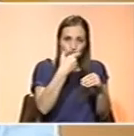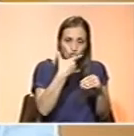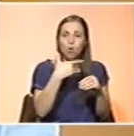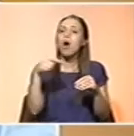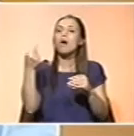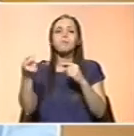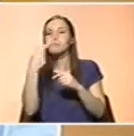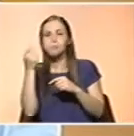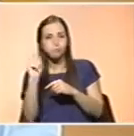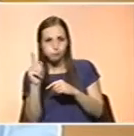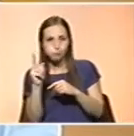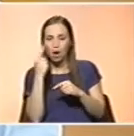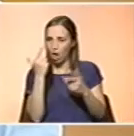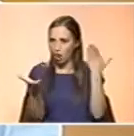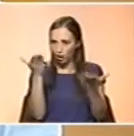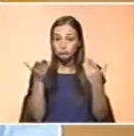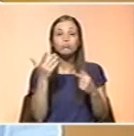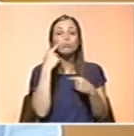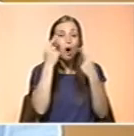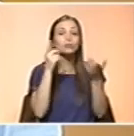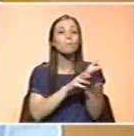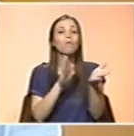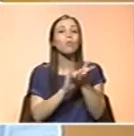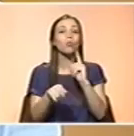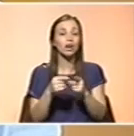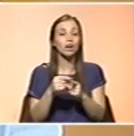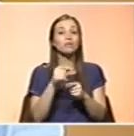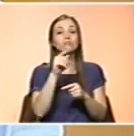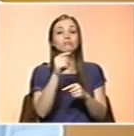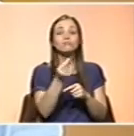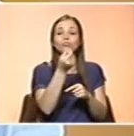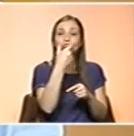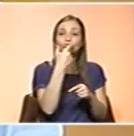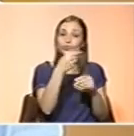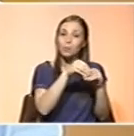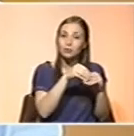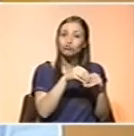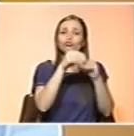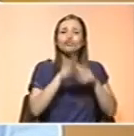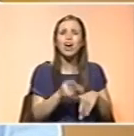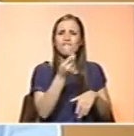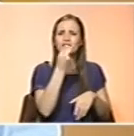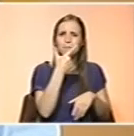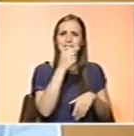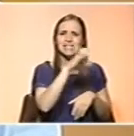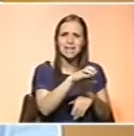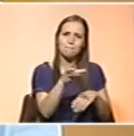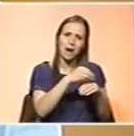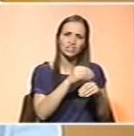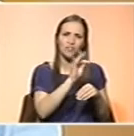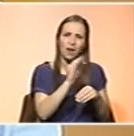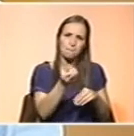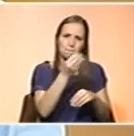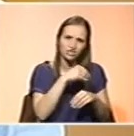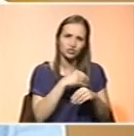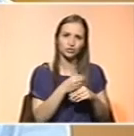resultados mostraram foi que aqueles que optavam por usar suplementos eram aqueles que já ingeriam mais vitamina C, mais ferro, mais proteína. Portanto,